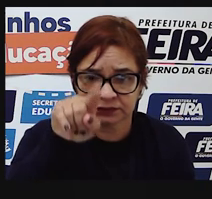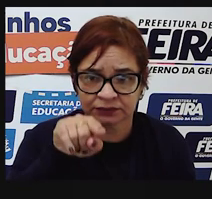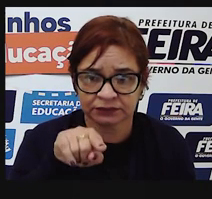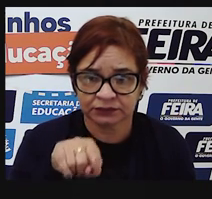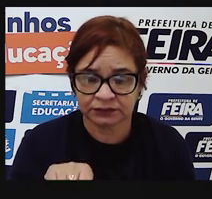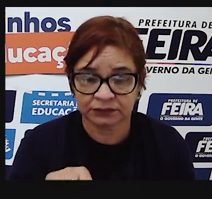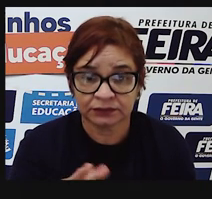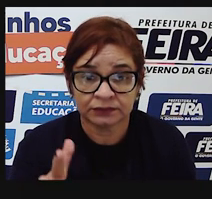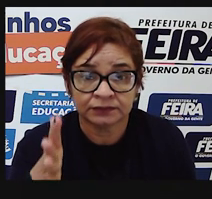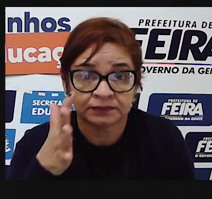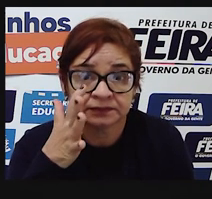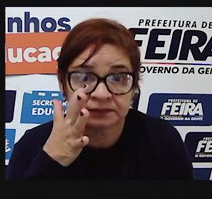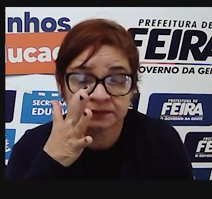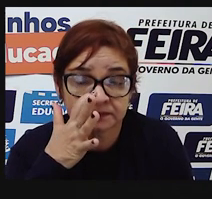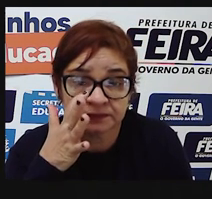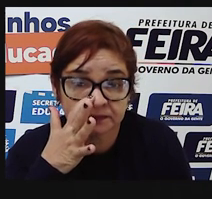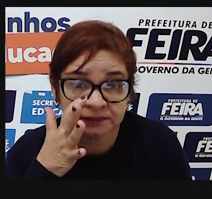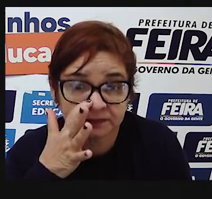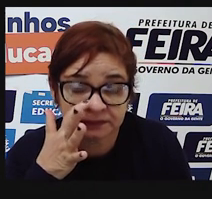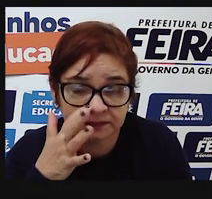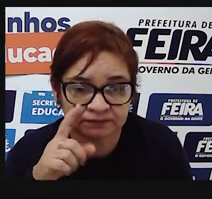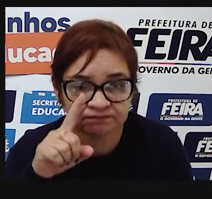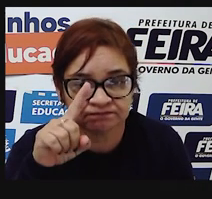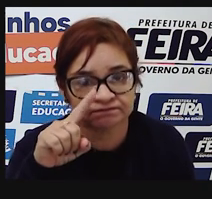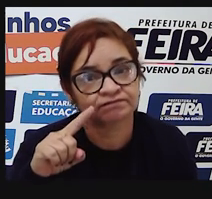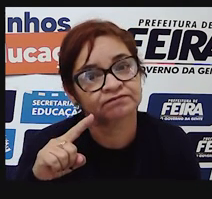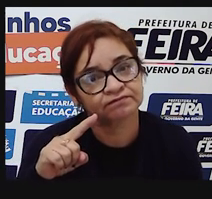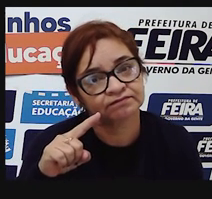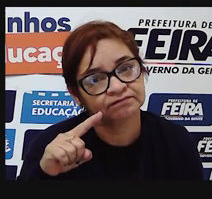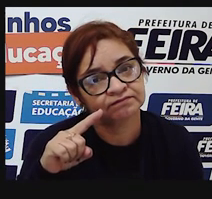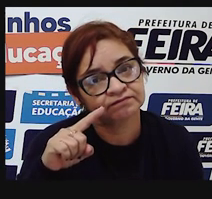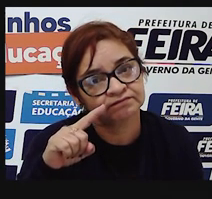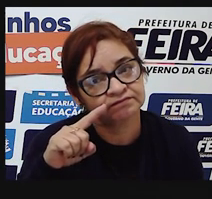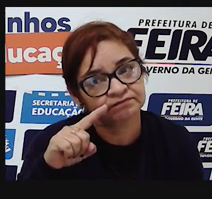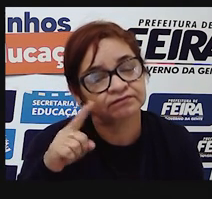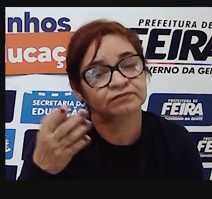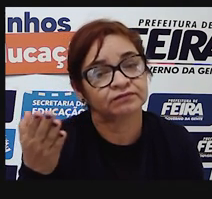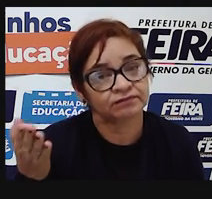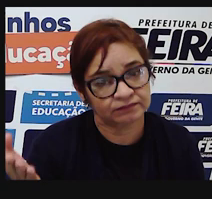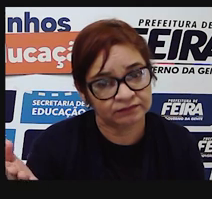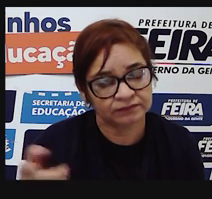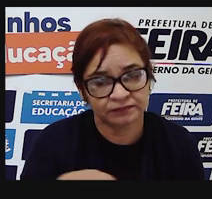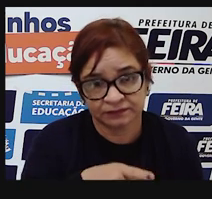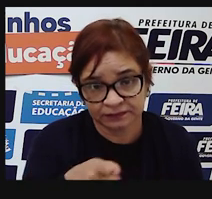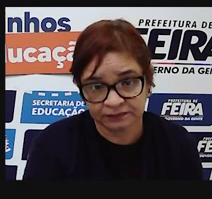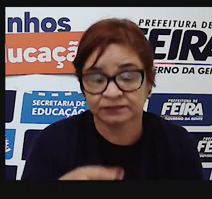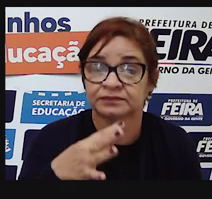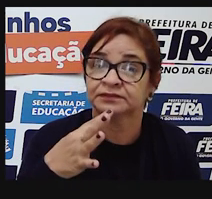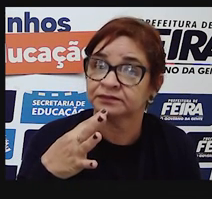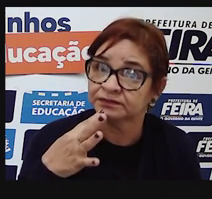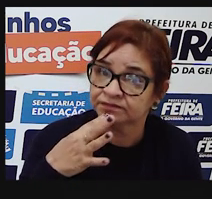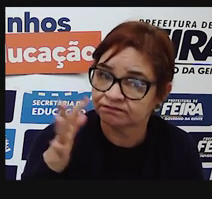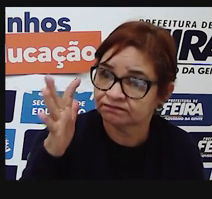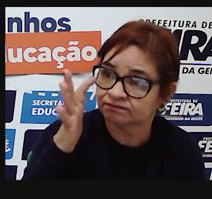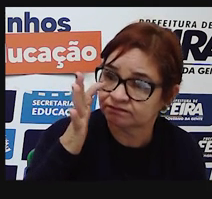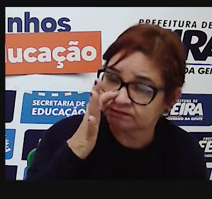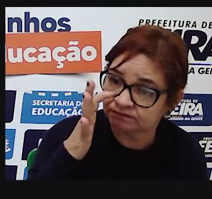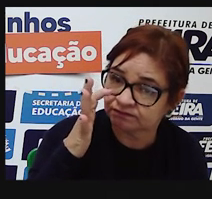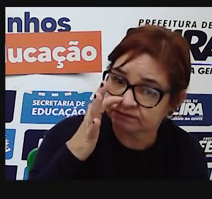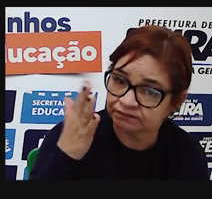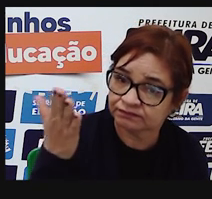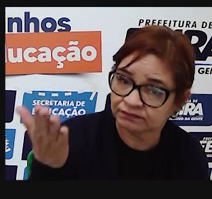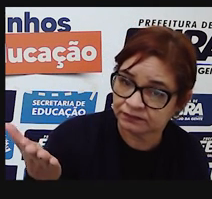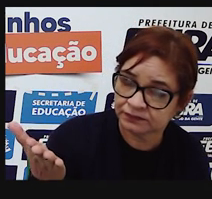Um triângulo com o ponto de exclamação dentro. E é um sinal de alerta, de atenção,